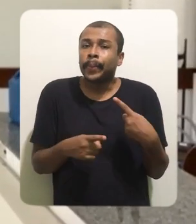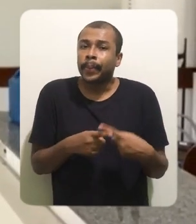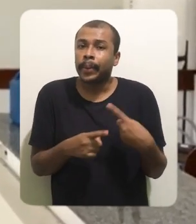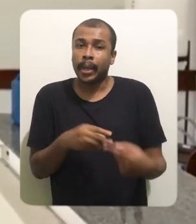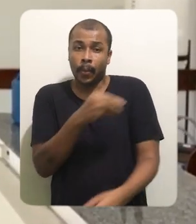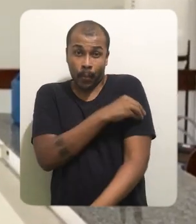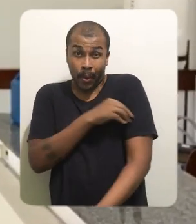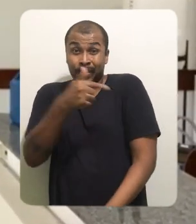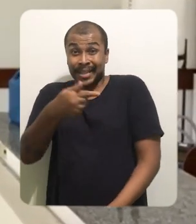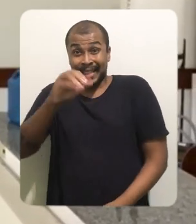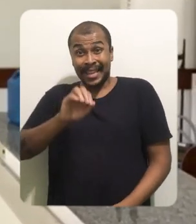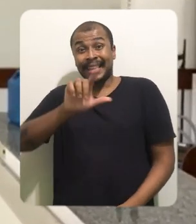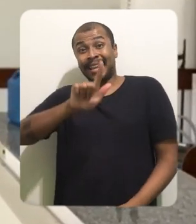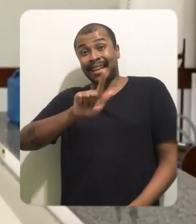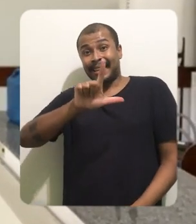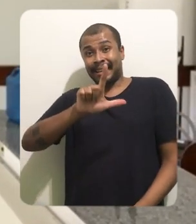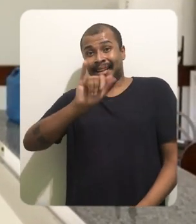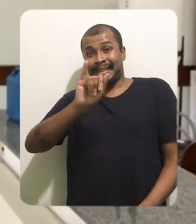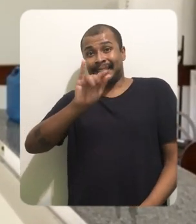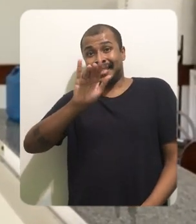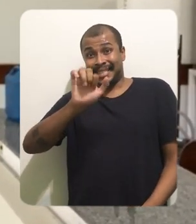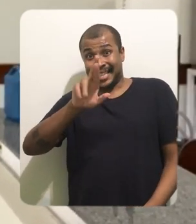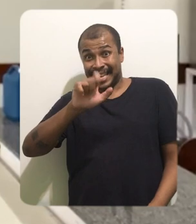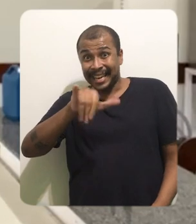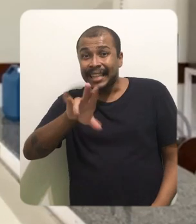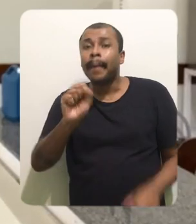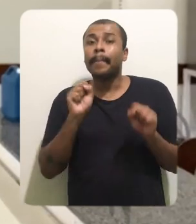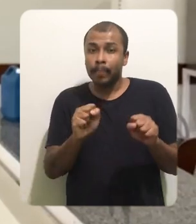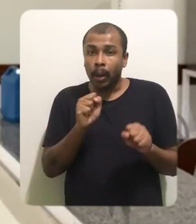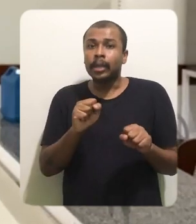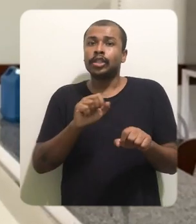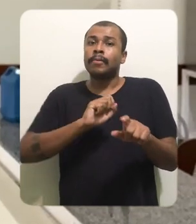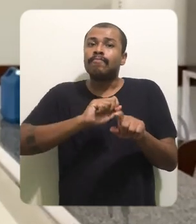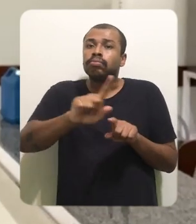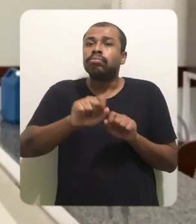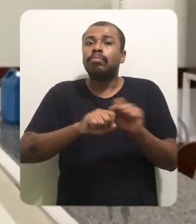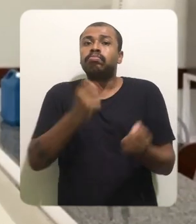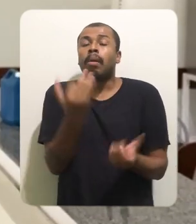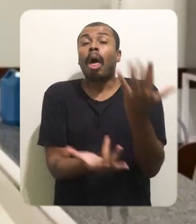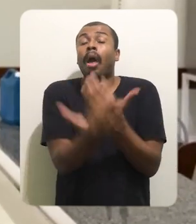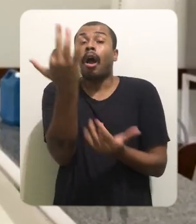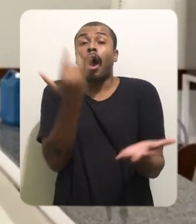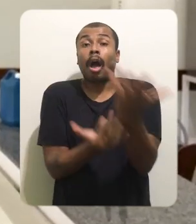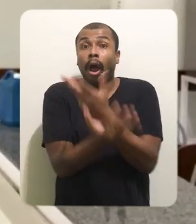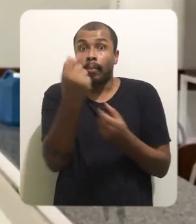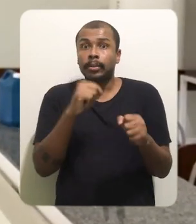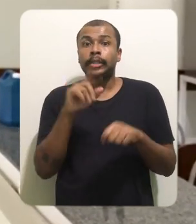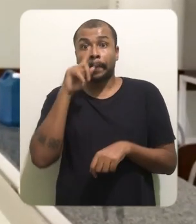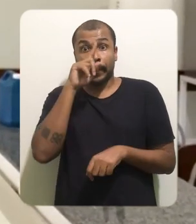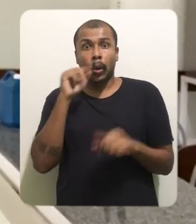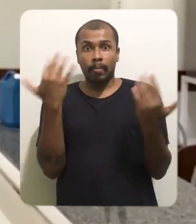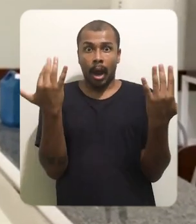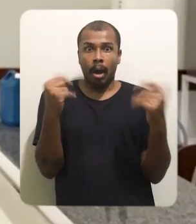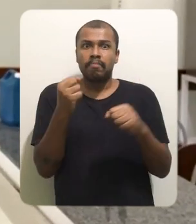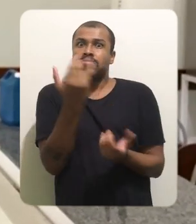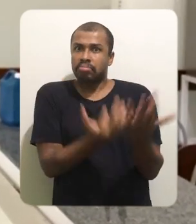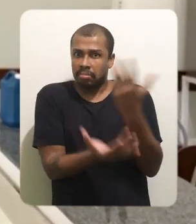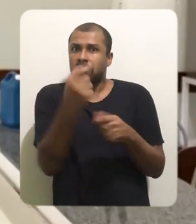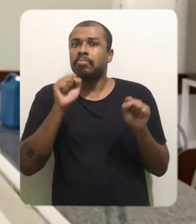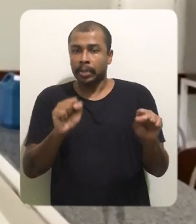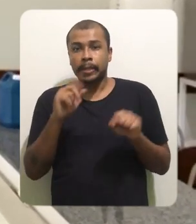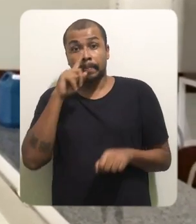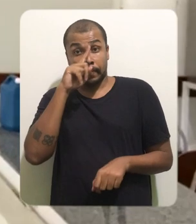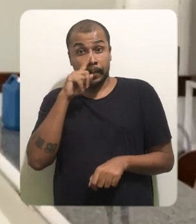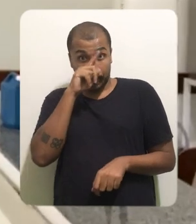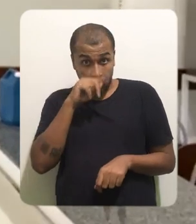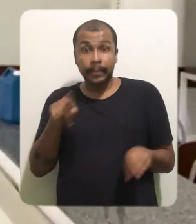das mãos. Por quê? Porque, primeiro, ele é inflamável, ele pega fogo, então ele é